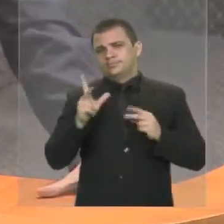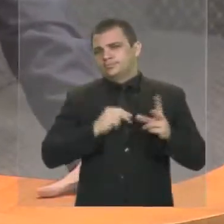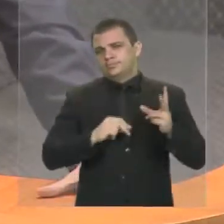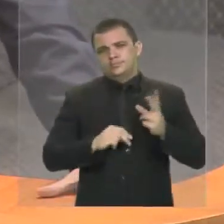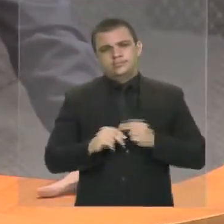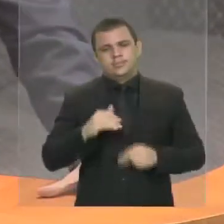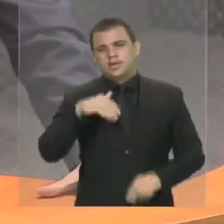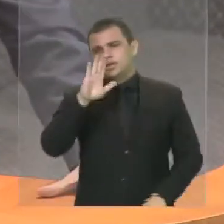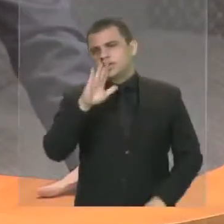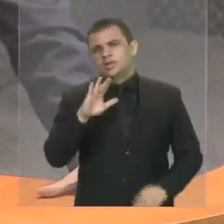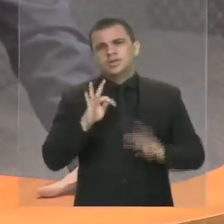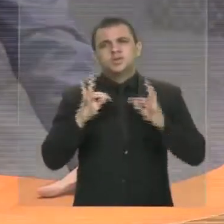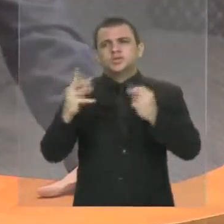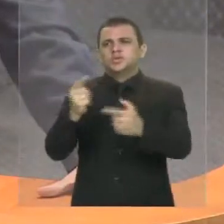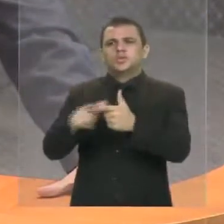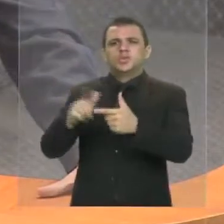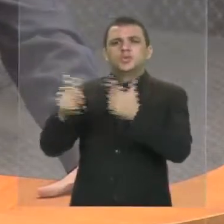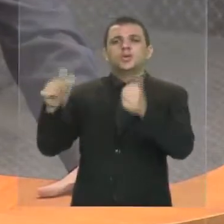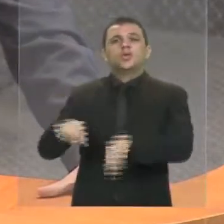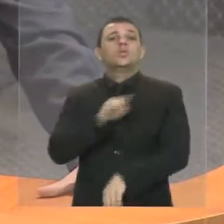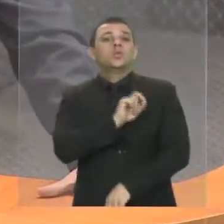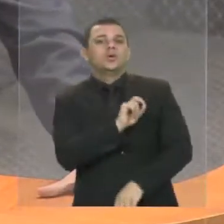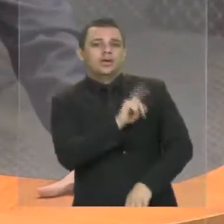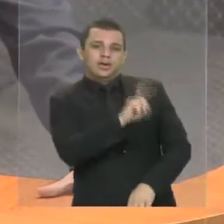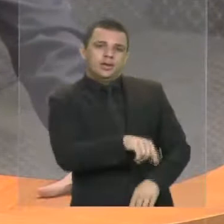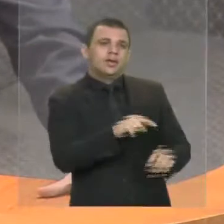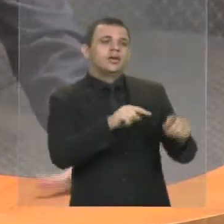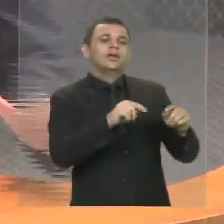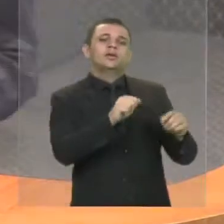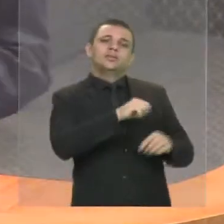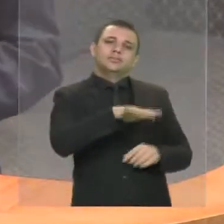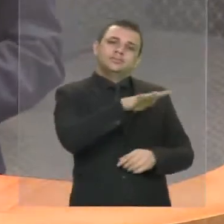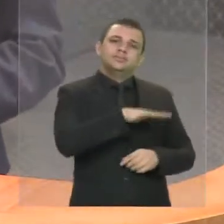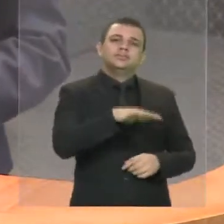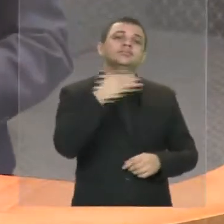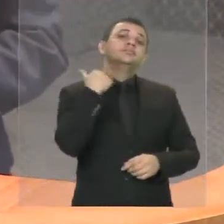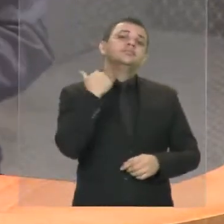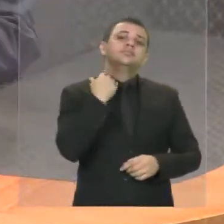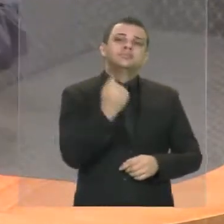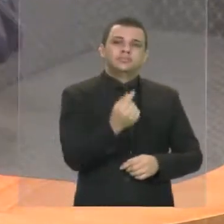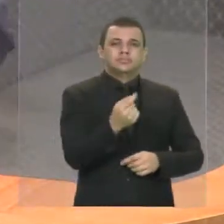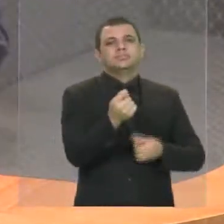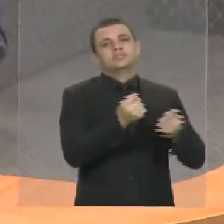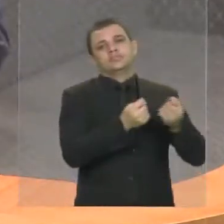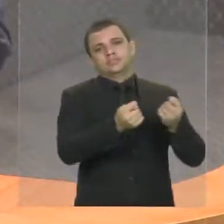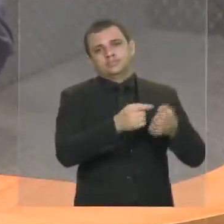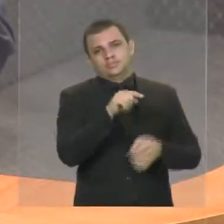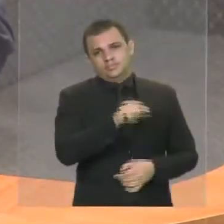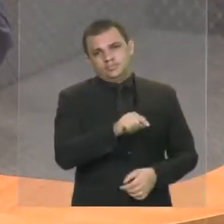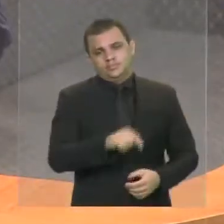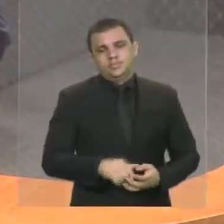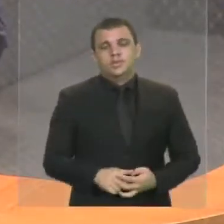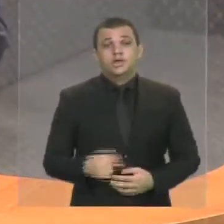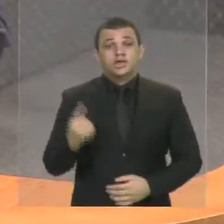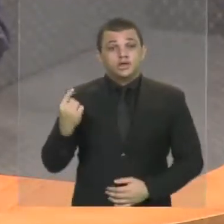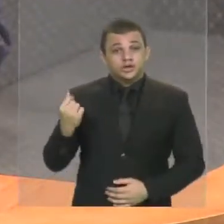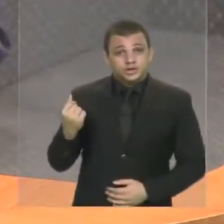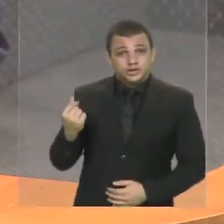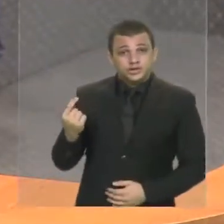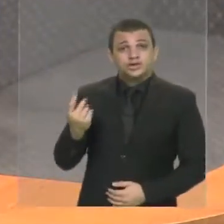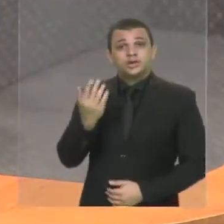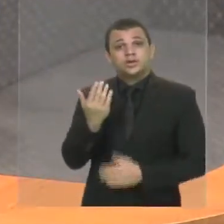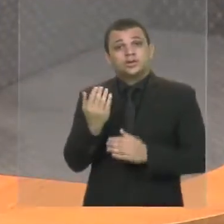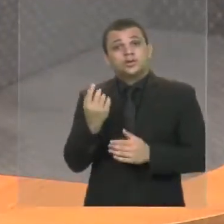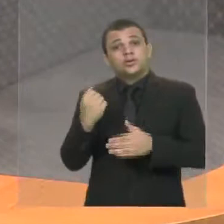de todas as crises, que é o setor financeiro. O que o governo está fazendo é reservar dinheiro para pagar os